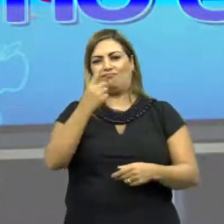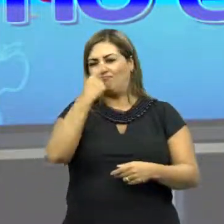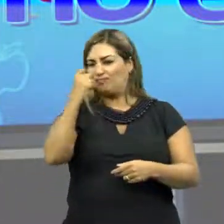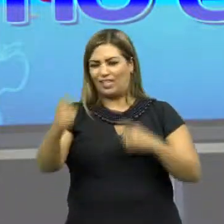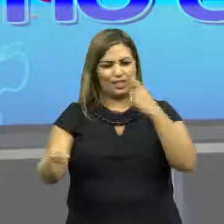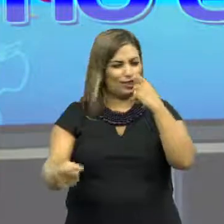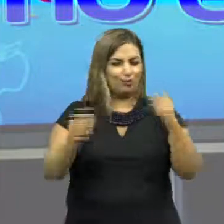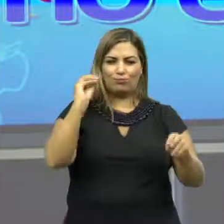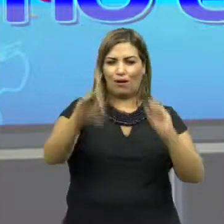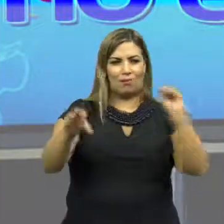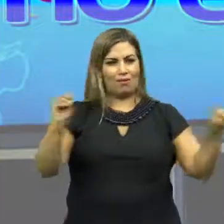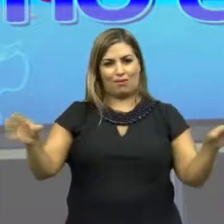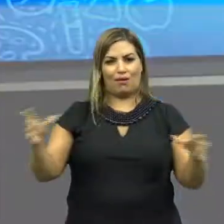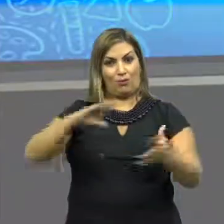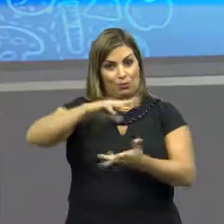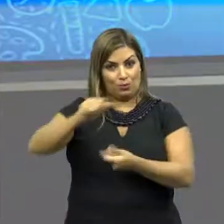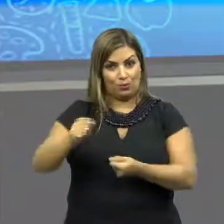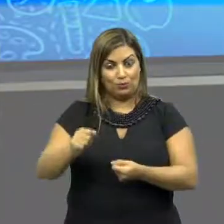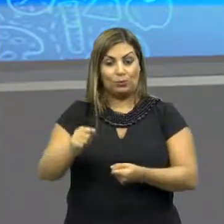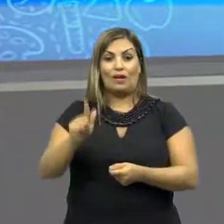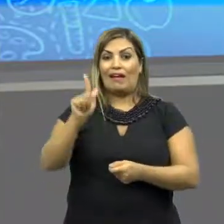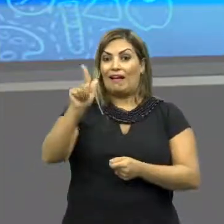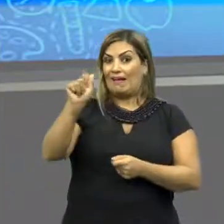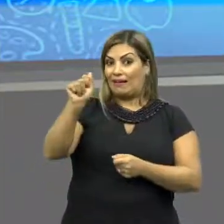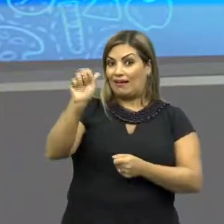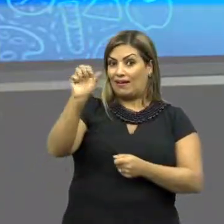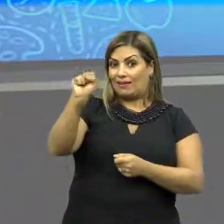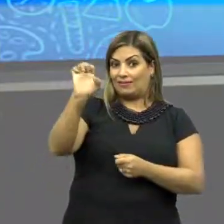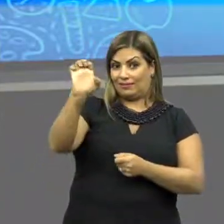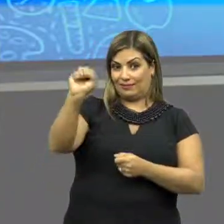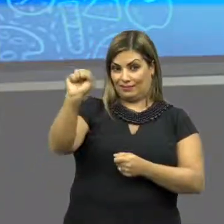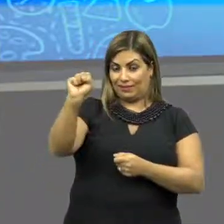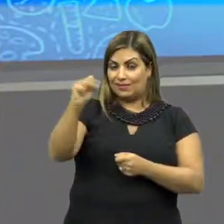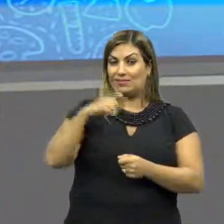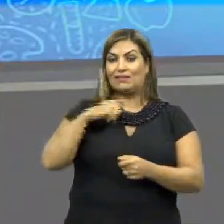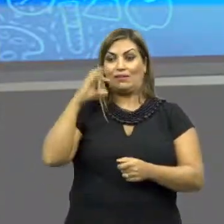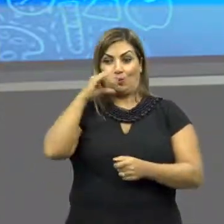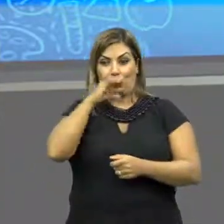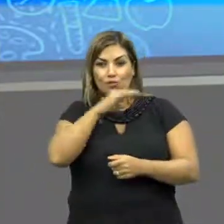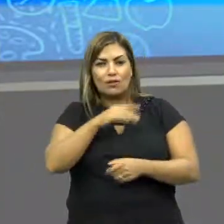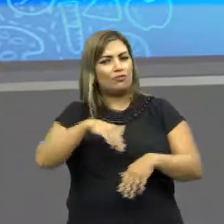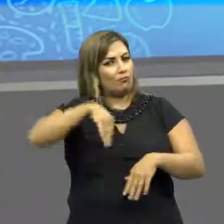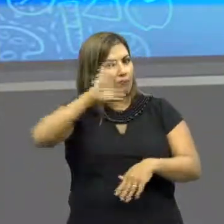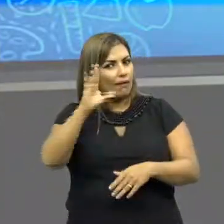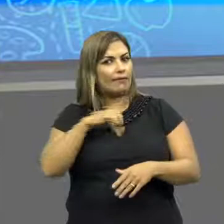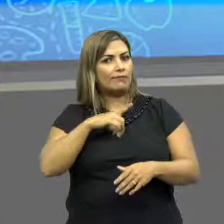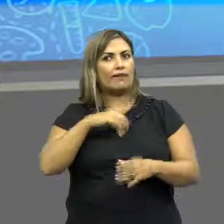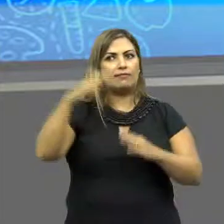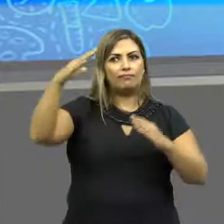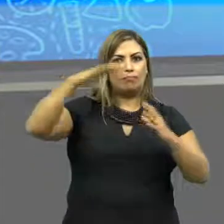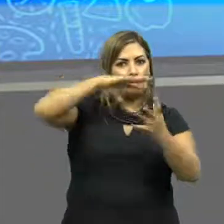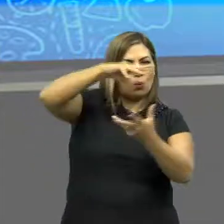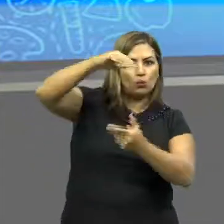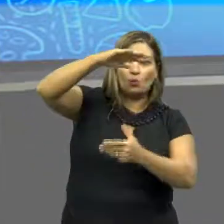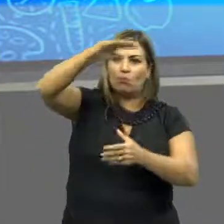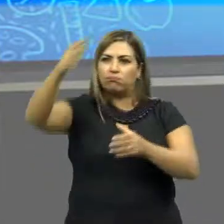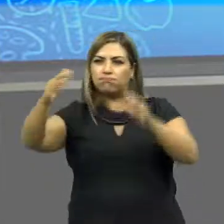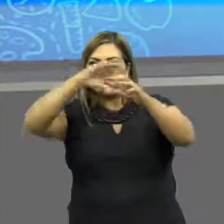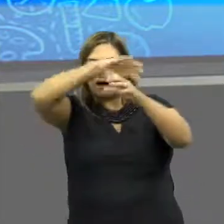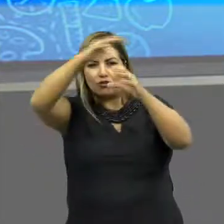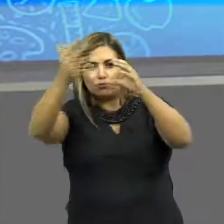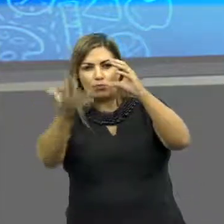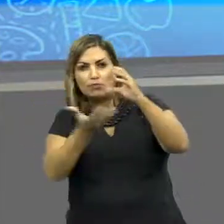prejudiciais ao nosso planeta Terra. Com o acúmulo de gases, maior quantidade de calor vai sendo retida na atmosfera,